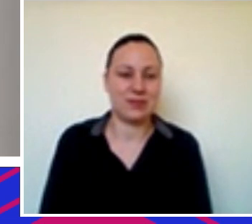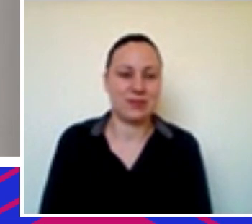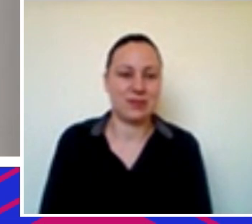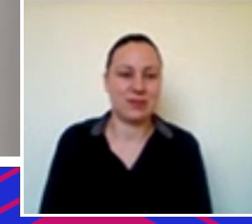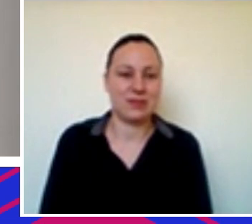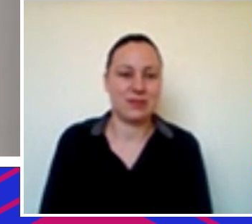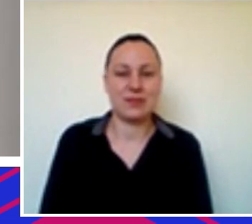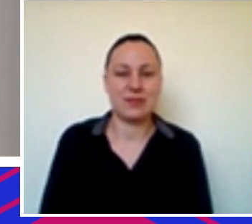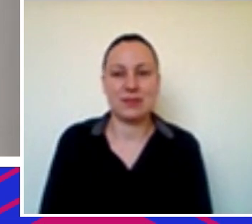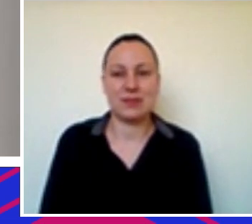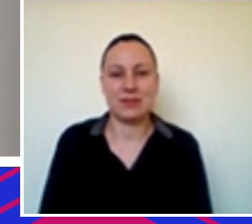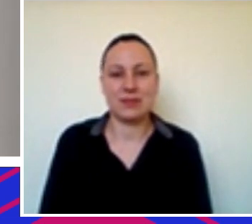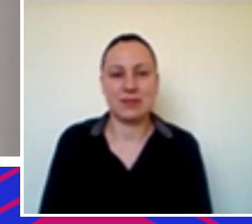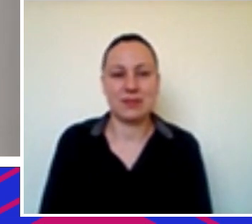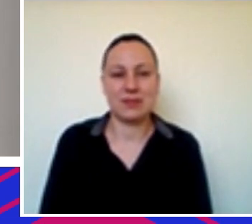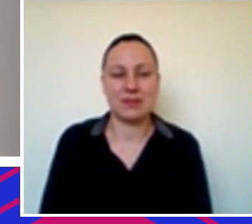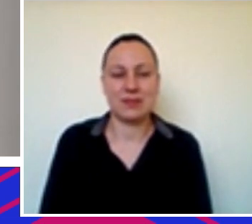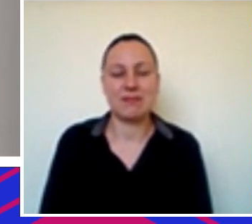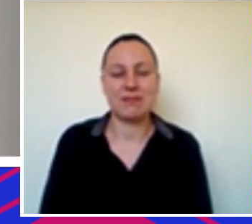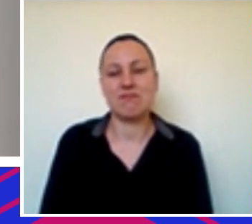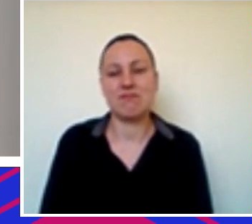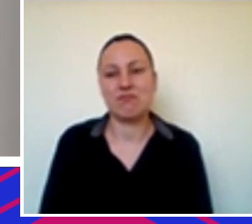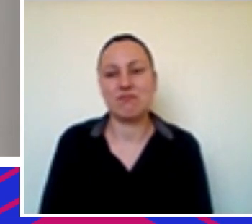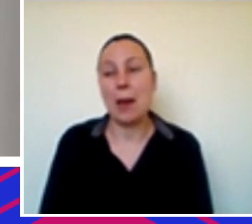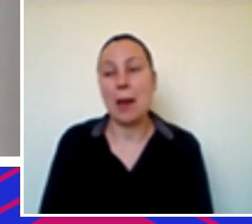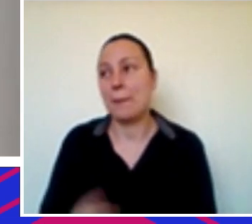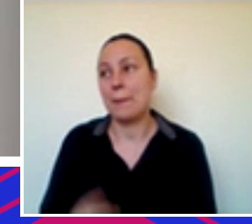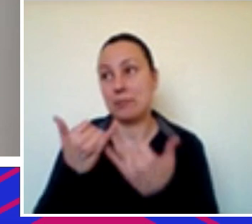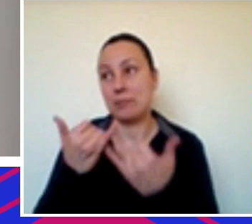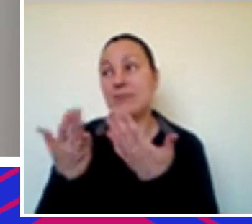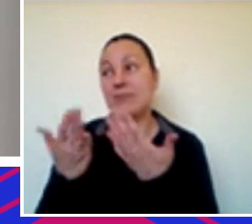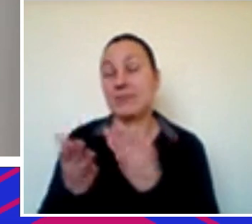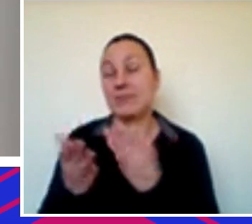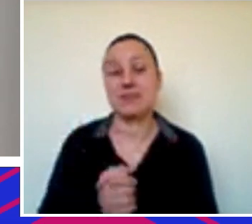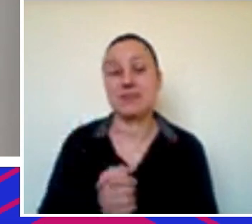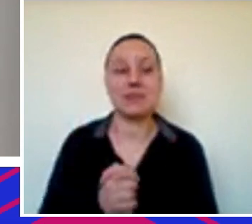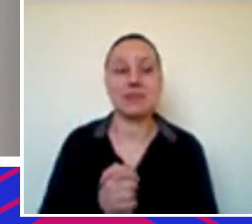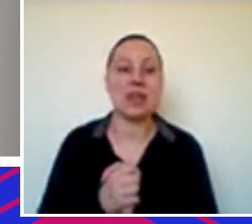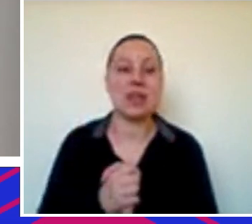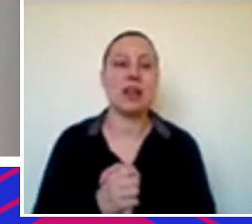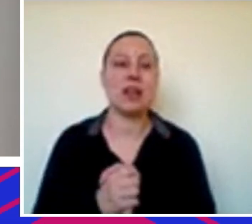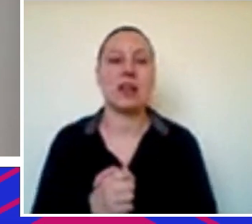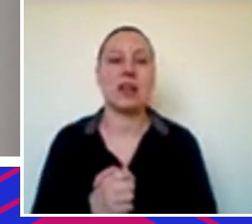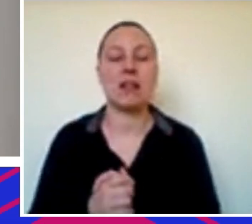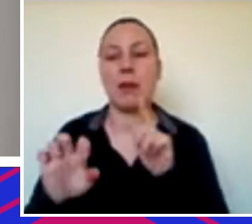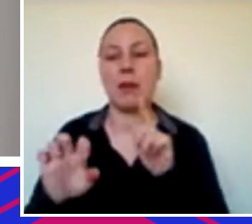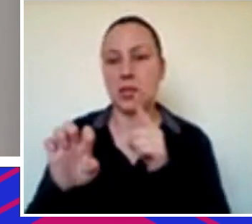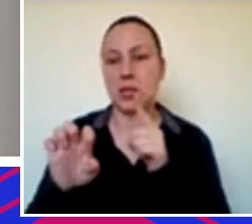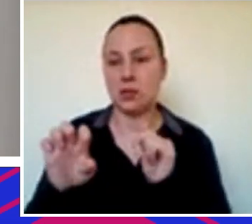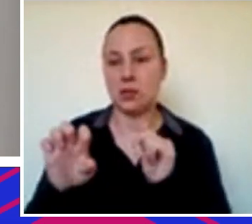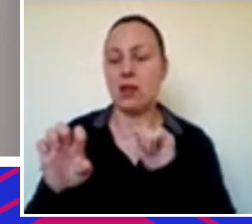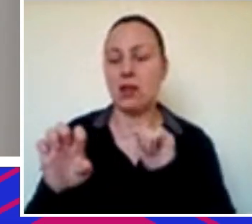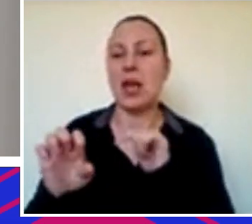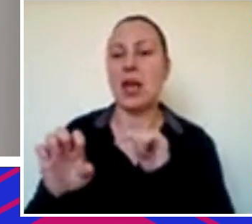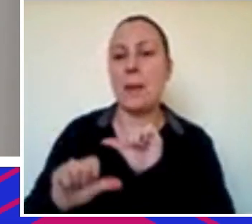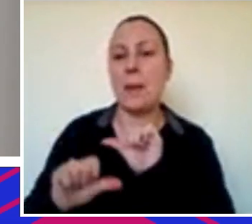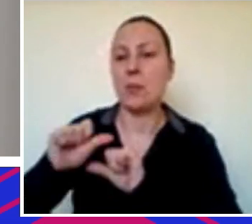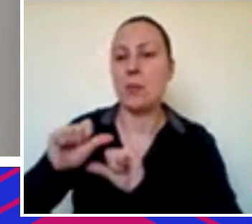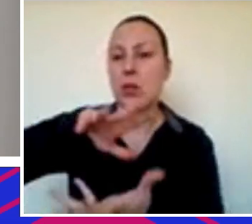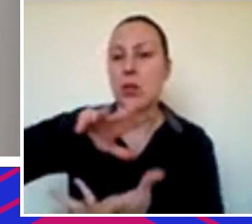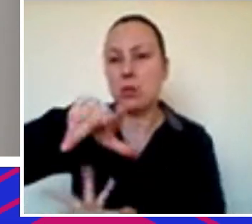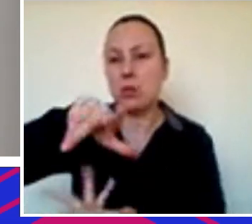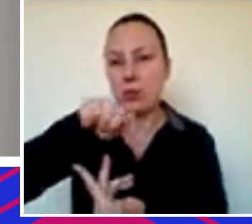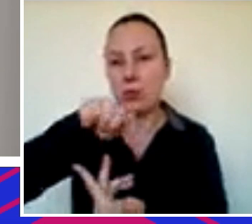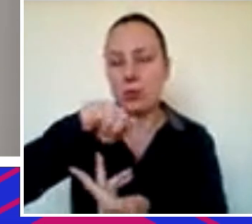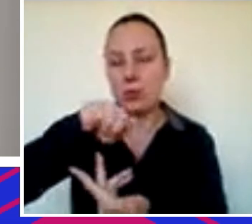bom acho que bem na linha do Bruno Bruno falou Anderson falou empreendedores eles mudam o mundo e eles